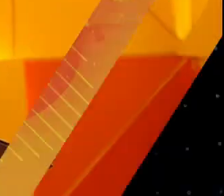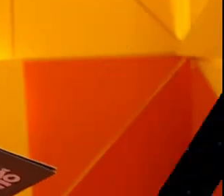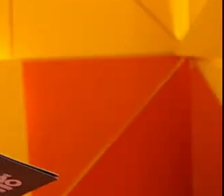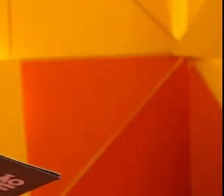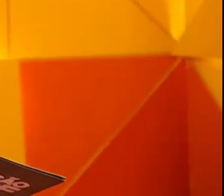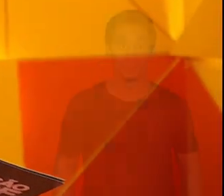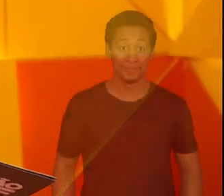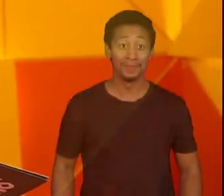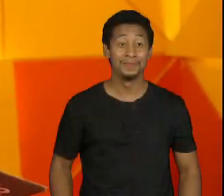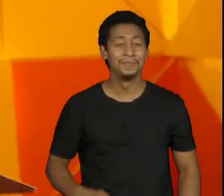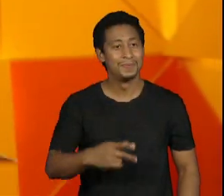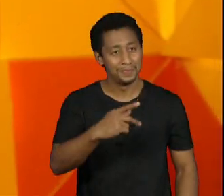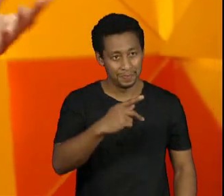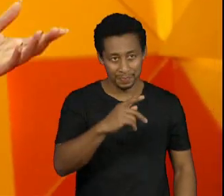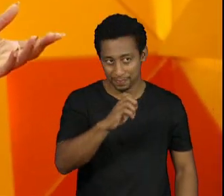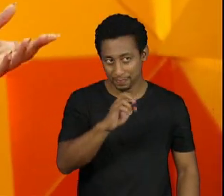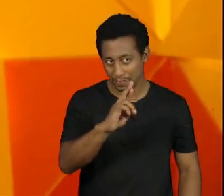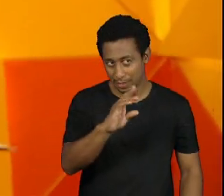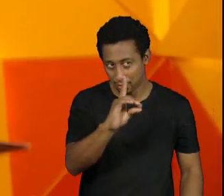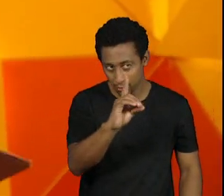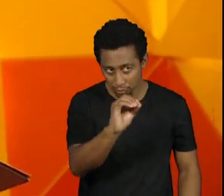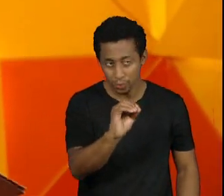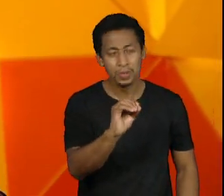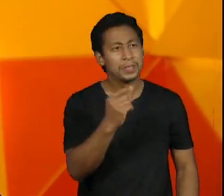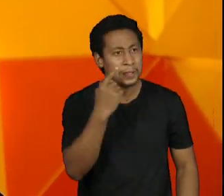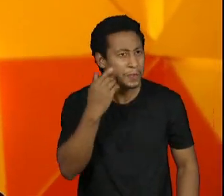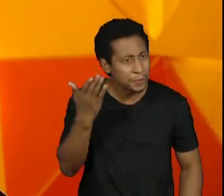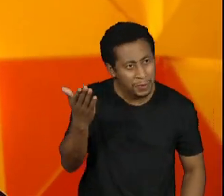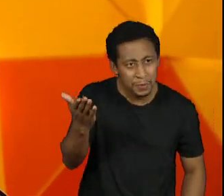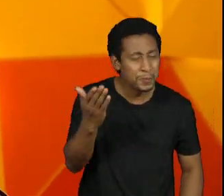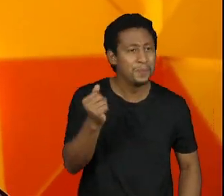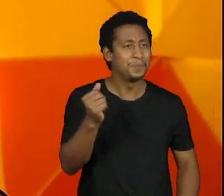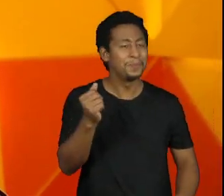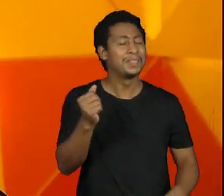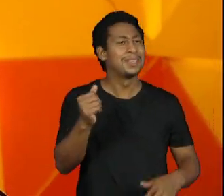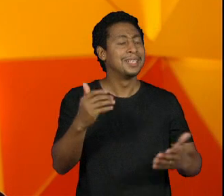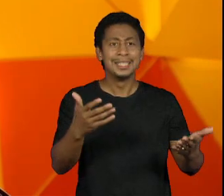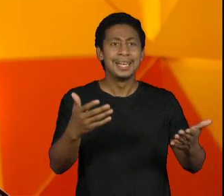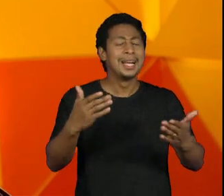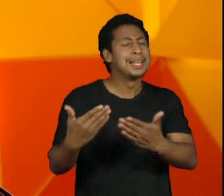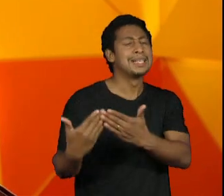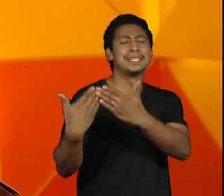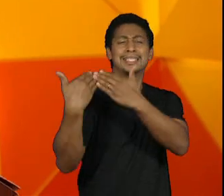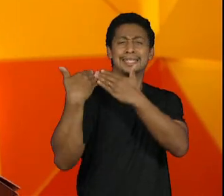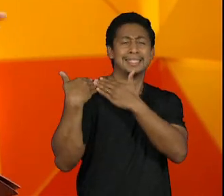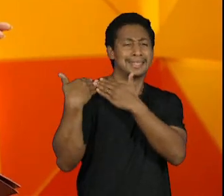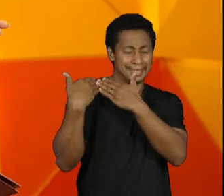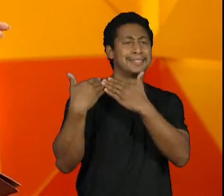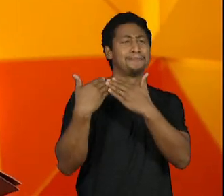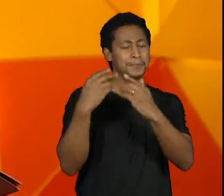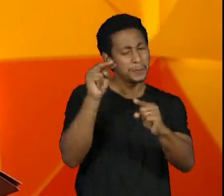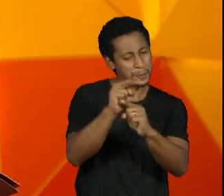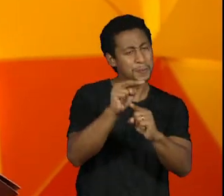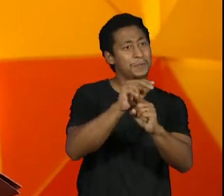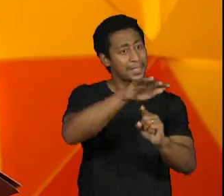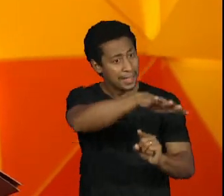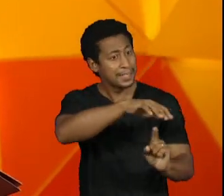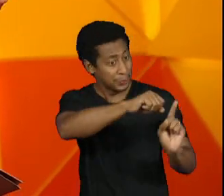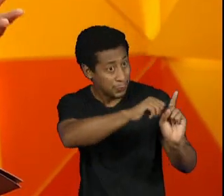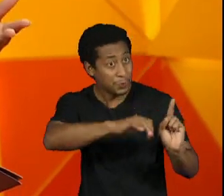Pedro você sabe que assistindo essas reportagens eu fico pensando como é grande a responsabilidade social desse